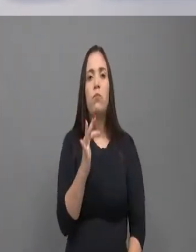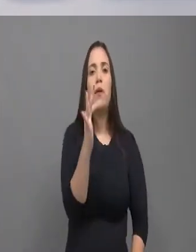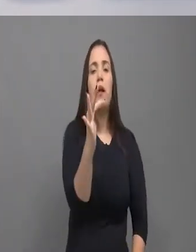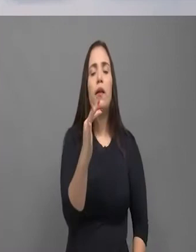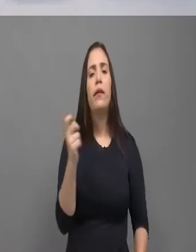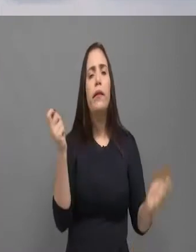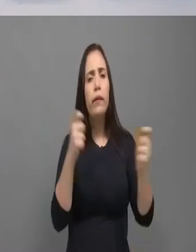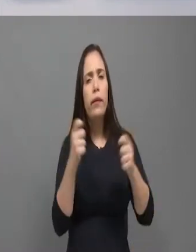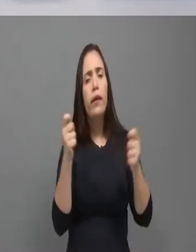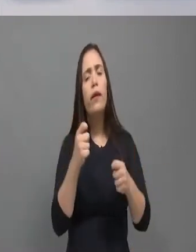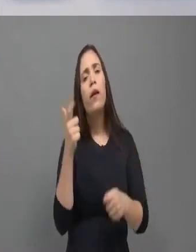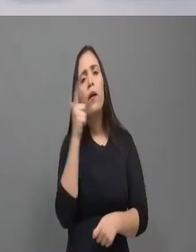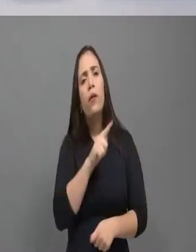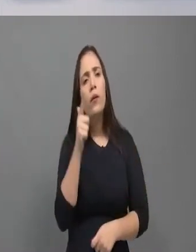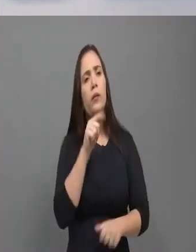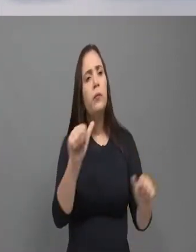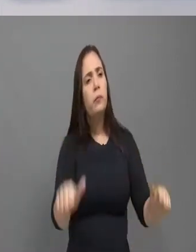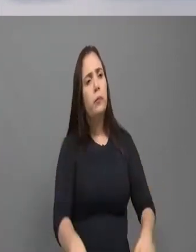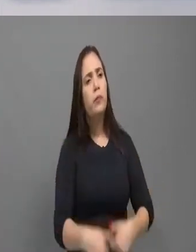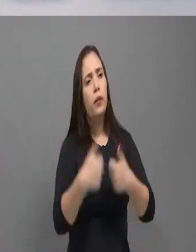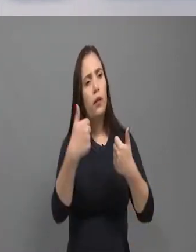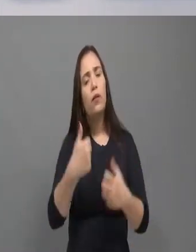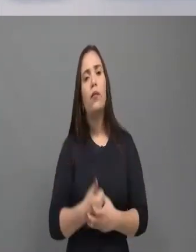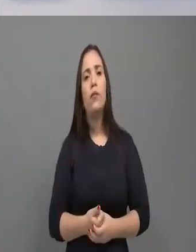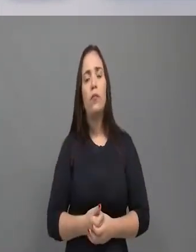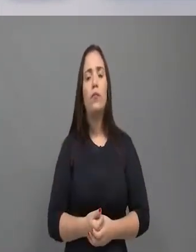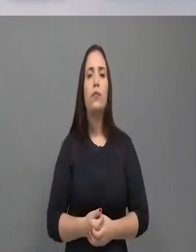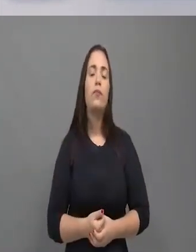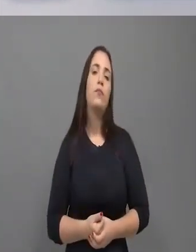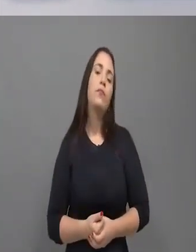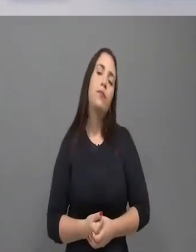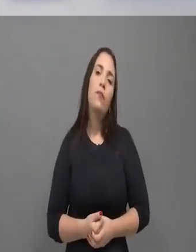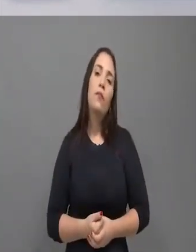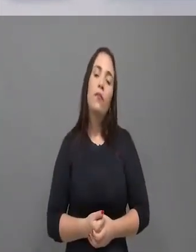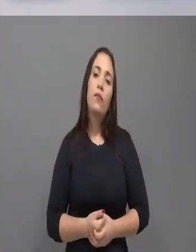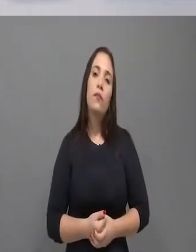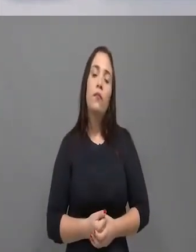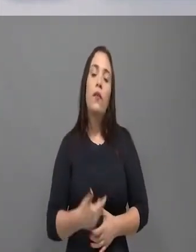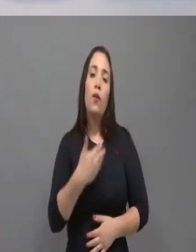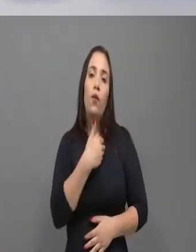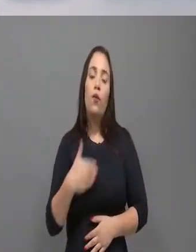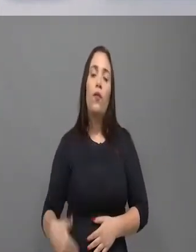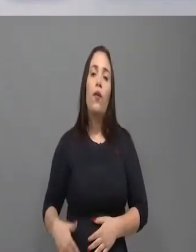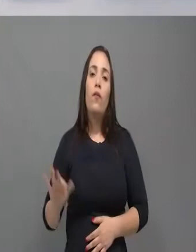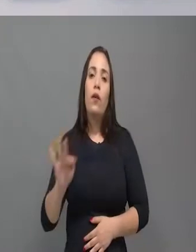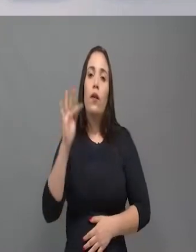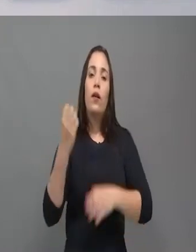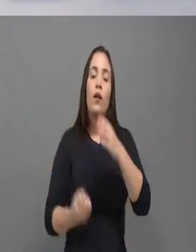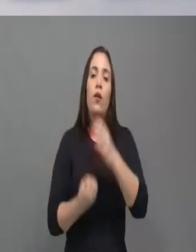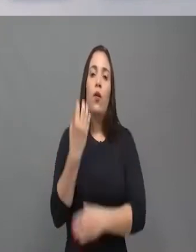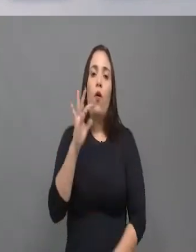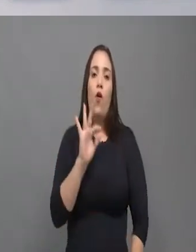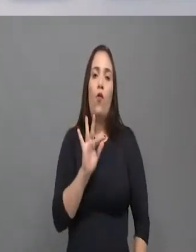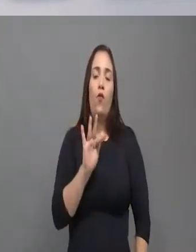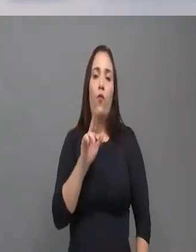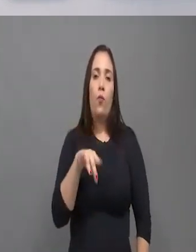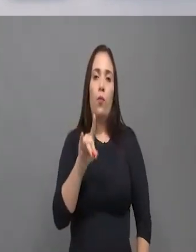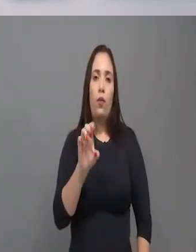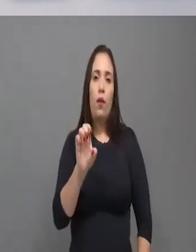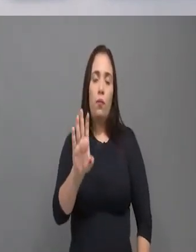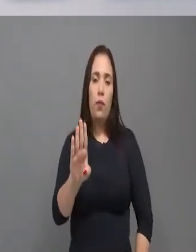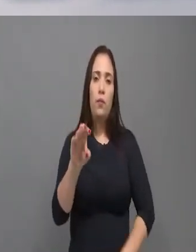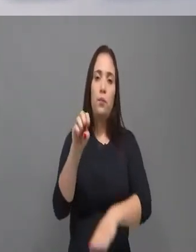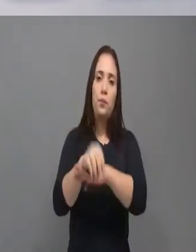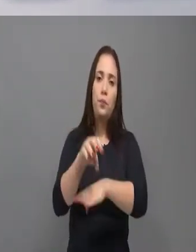aí o Fundeb, o Fundo da Educação. Tem recursos, nunca faltou. E, quer dizer, a qualidade de ensino, quem aplica bem os recursos,